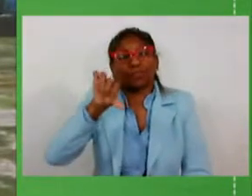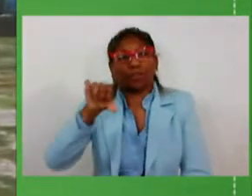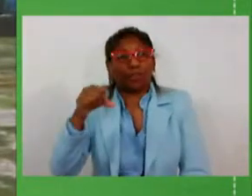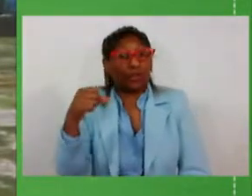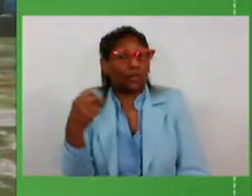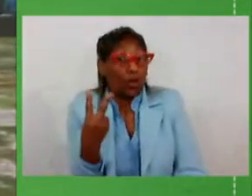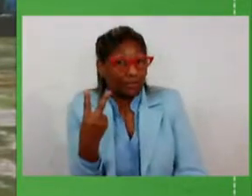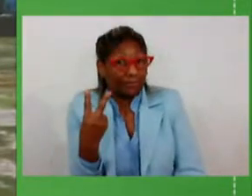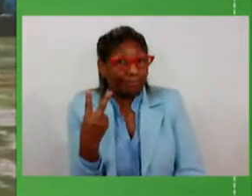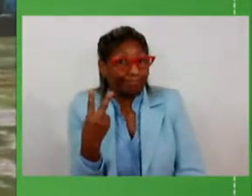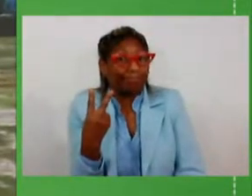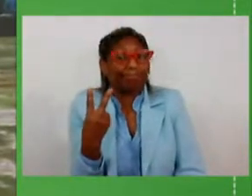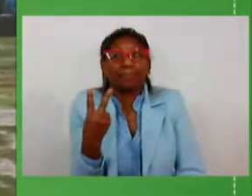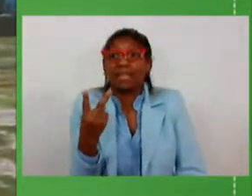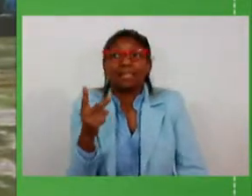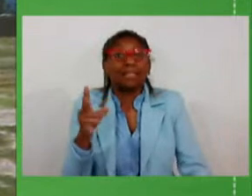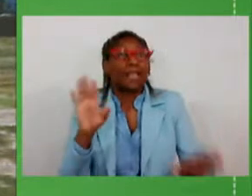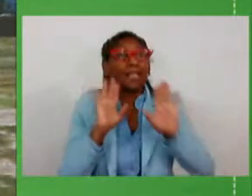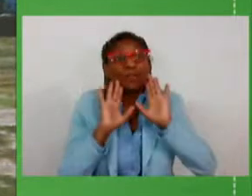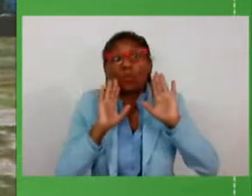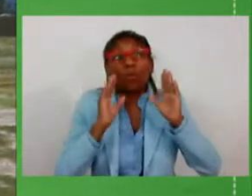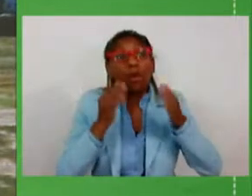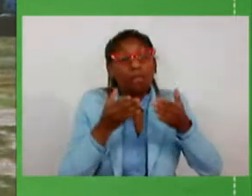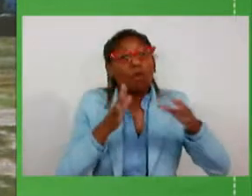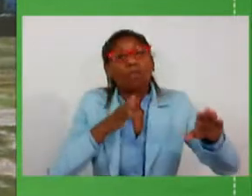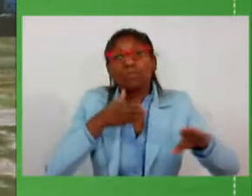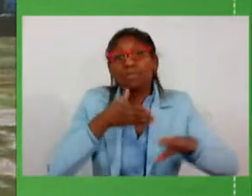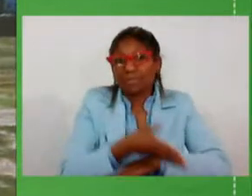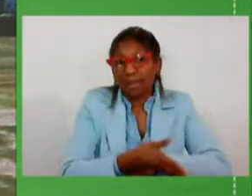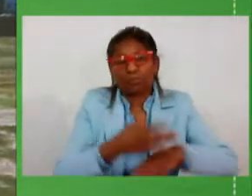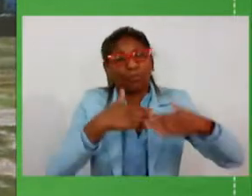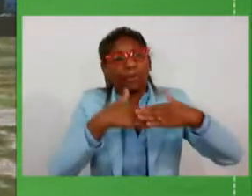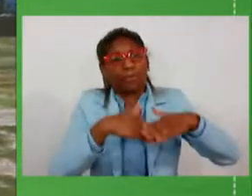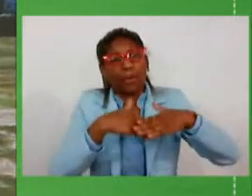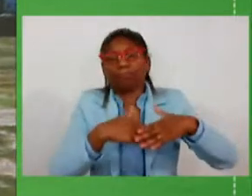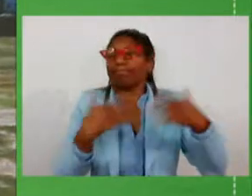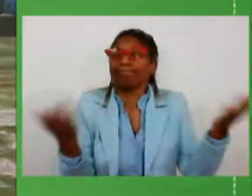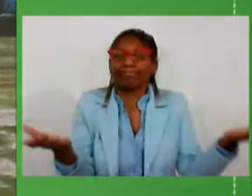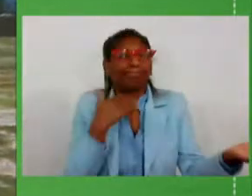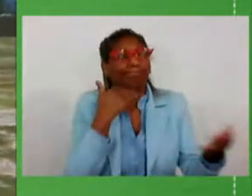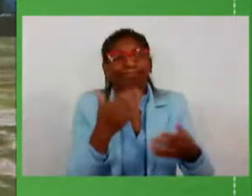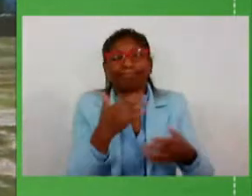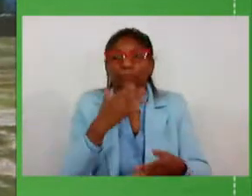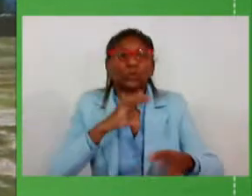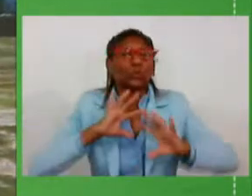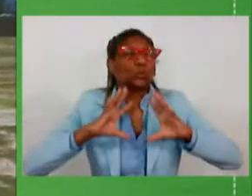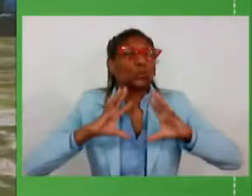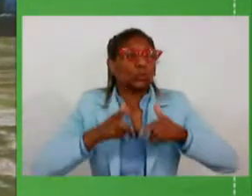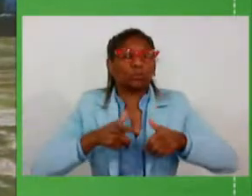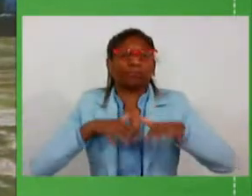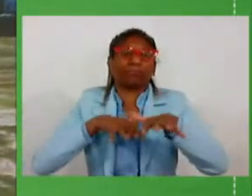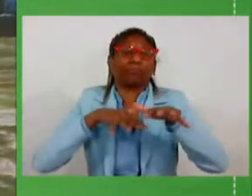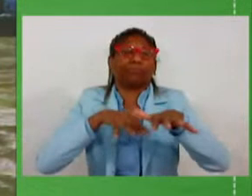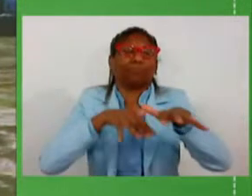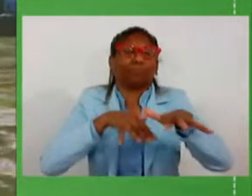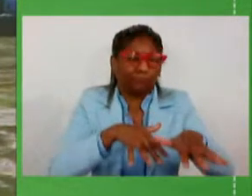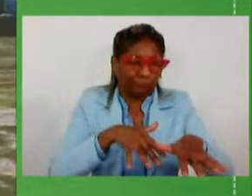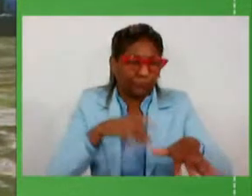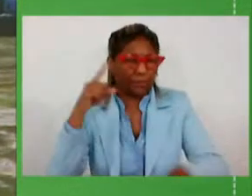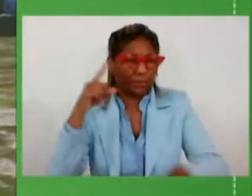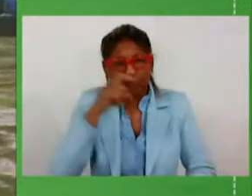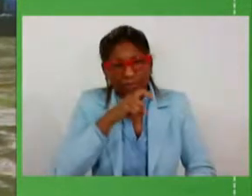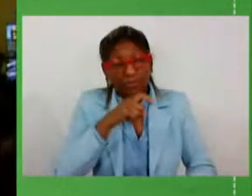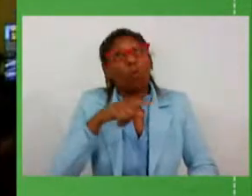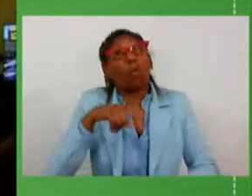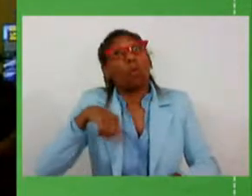exclusiva para o acesso ao porto pelos caminhões e que acaba sendo demandada por veículos leves veículos de passeio então nós